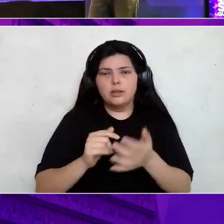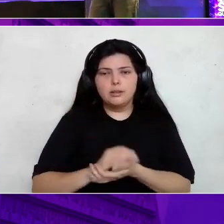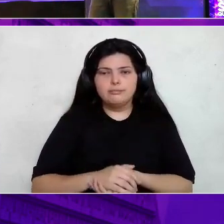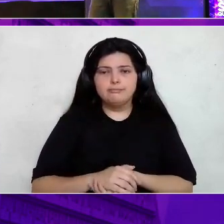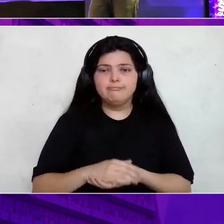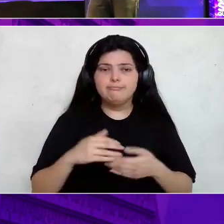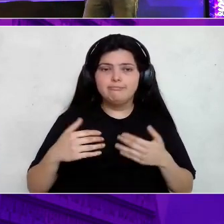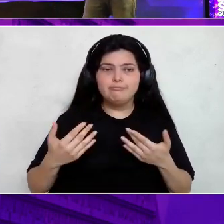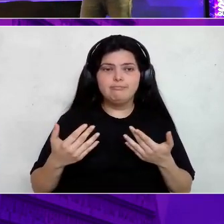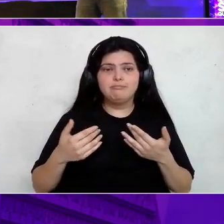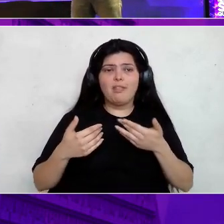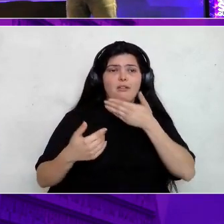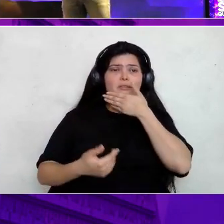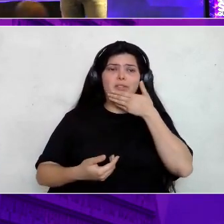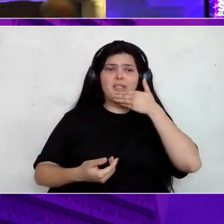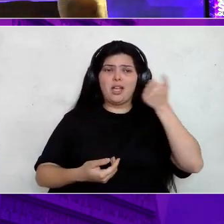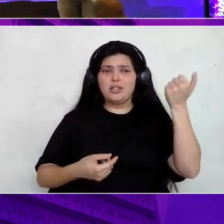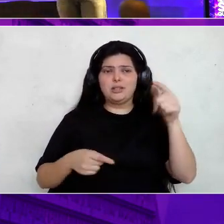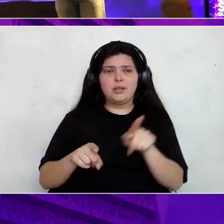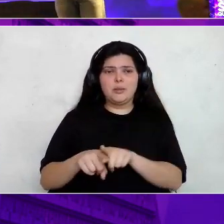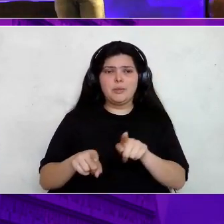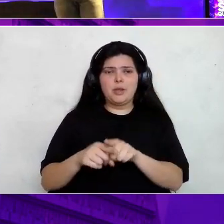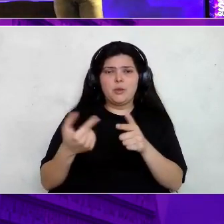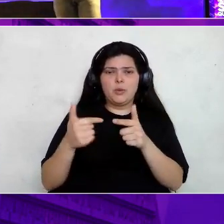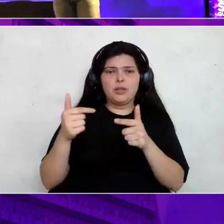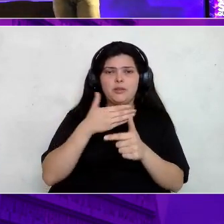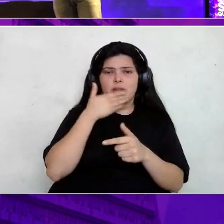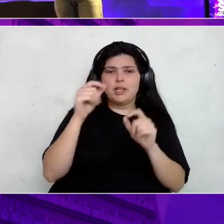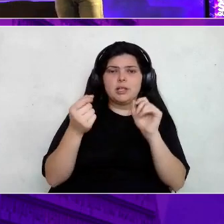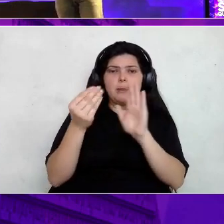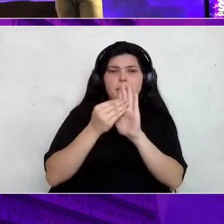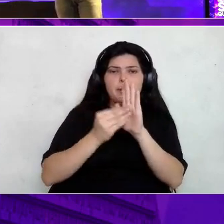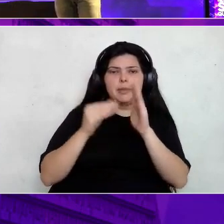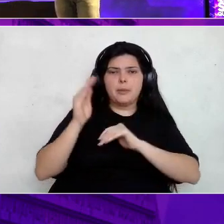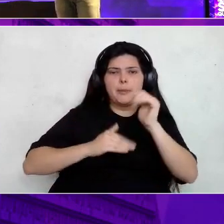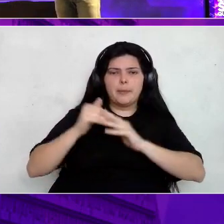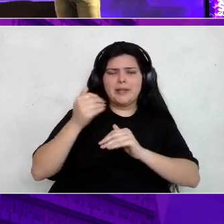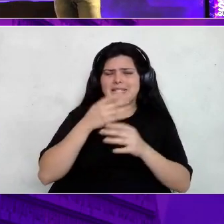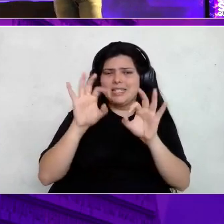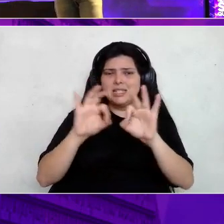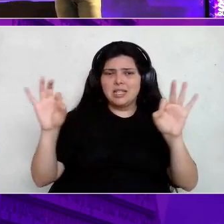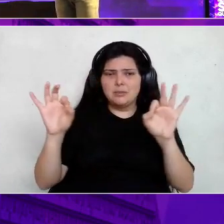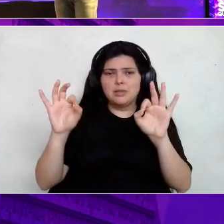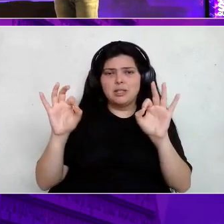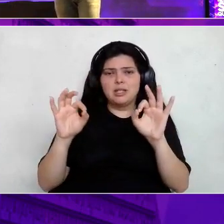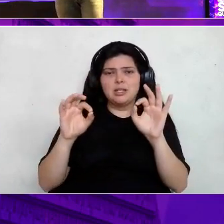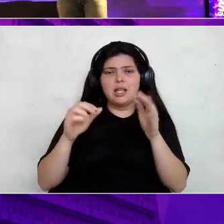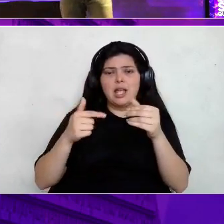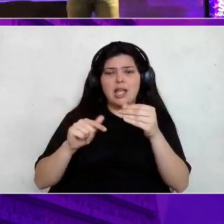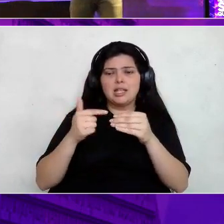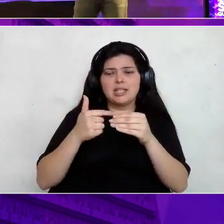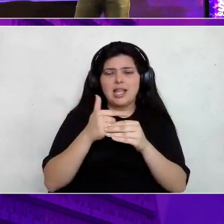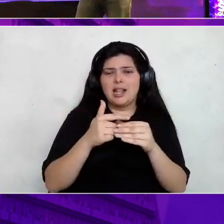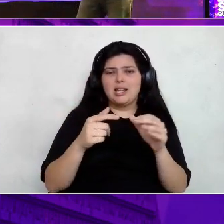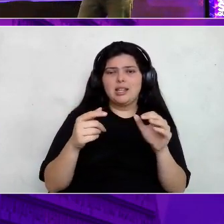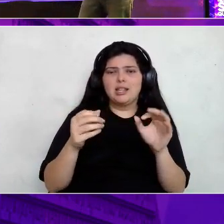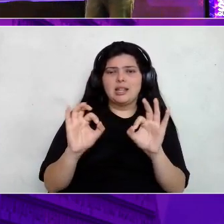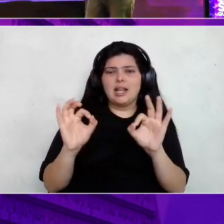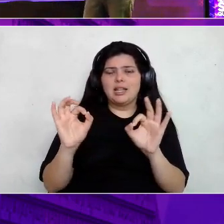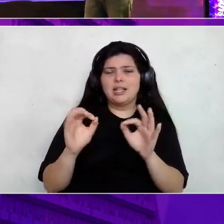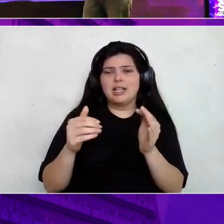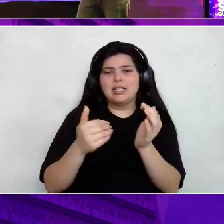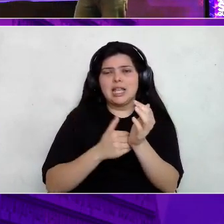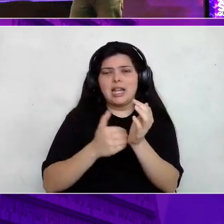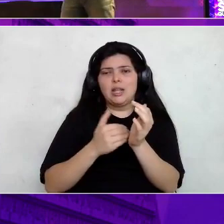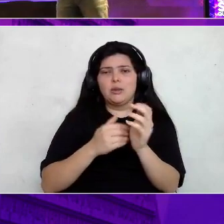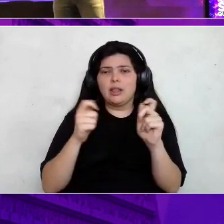grande vantagem. E uma outra grande vantagem é a implementação. muito simples. A gente utiliza SQL. Não tem nenhum segredo aqui. Como vocês podem ver,